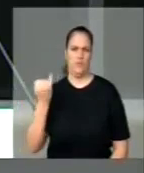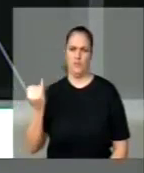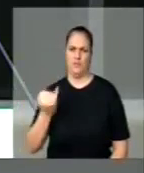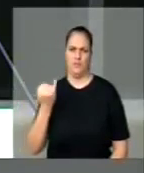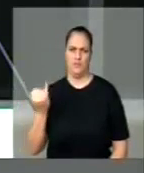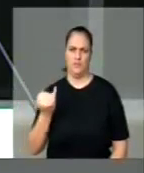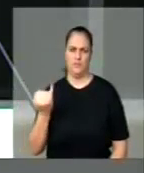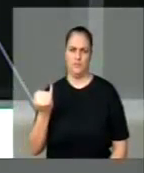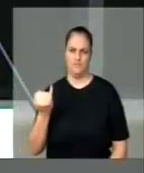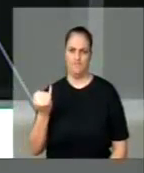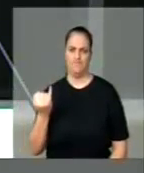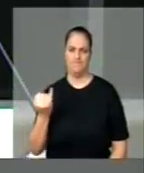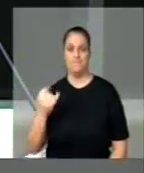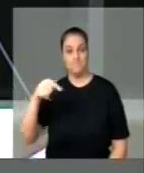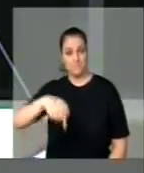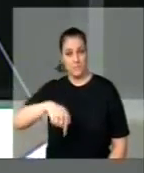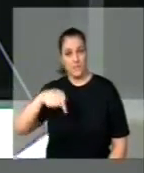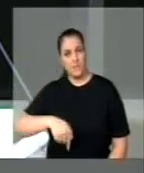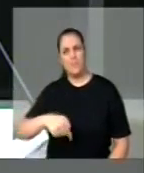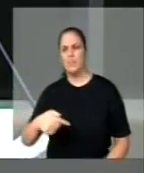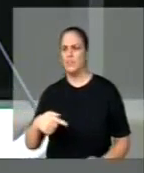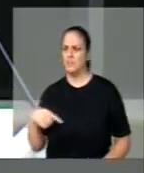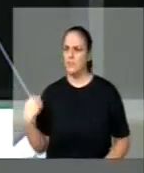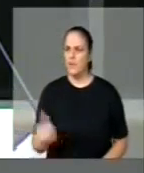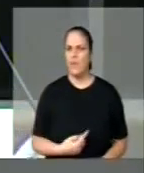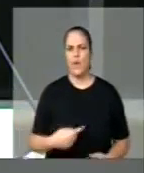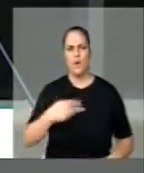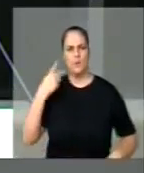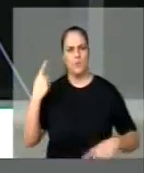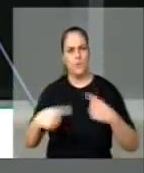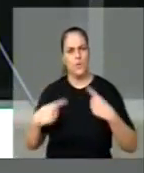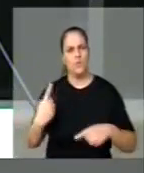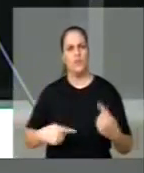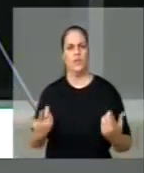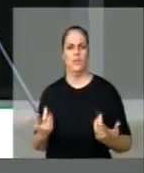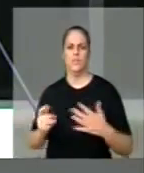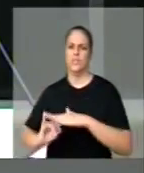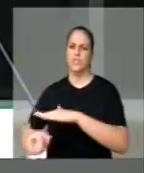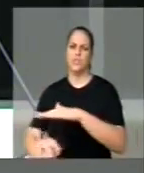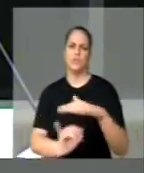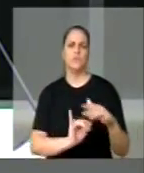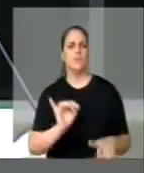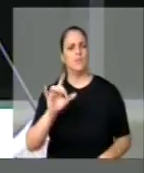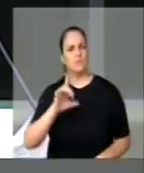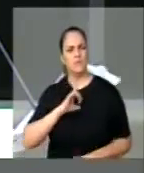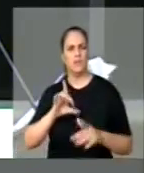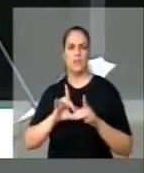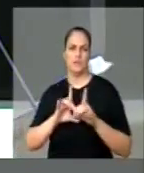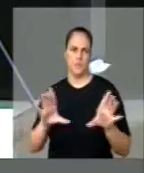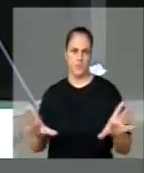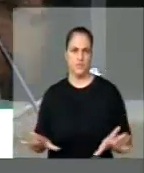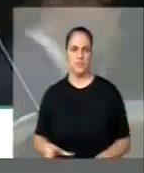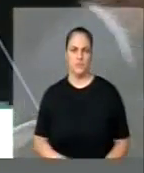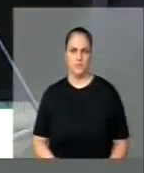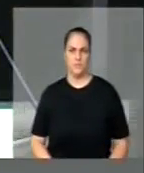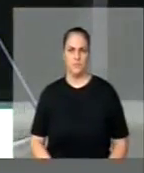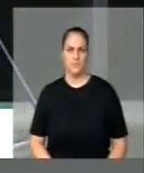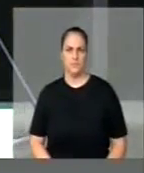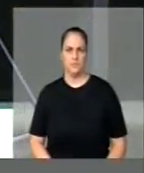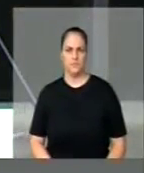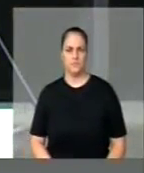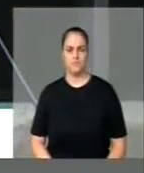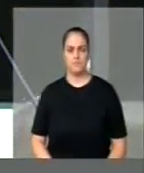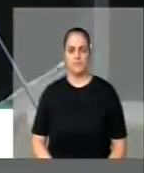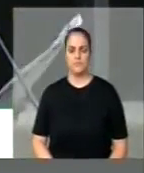para esta Casa, para o mundo político, para as instituições democráticas. Em uma determinada parte do